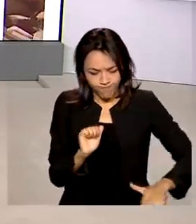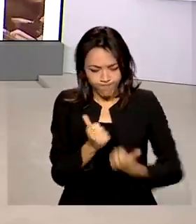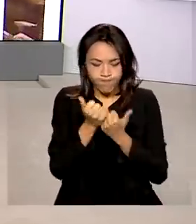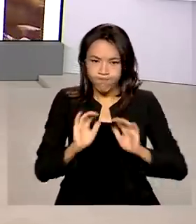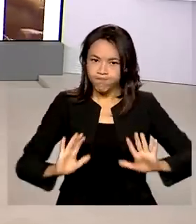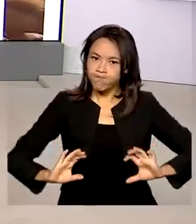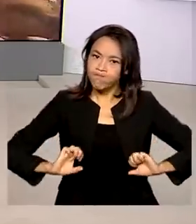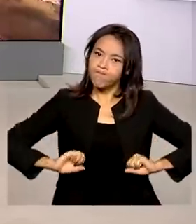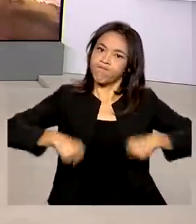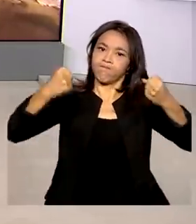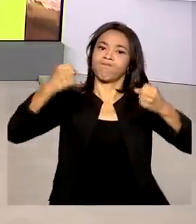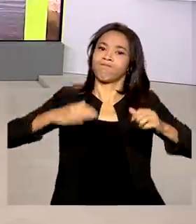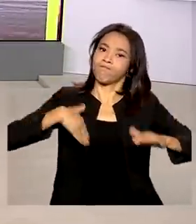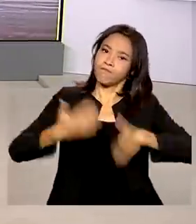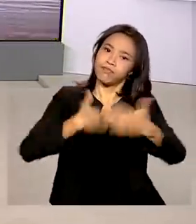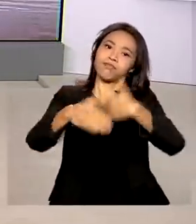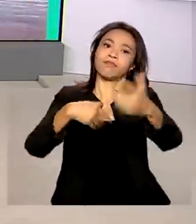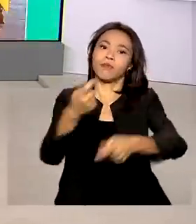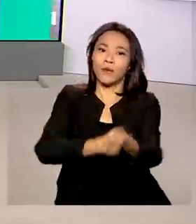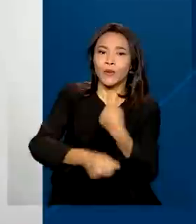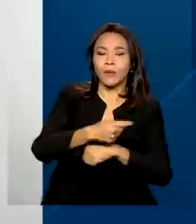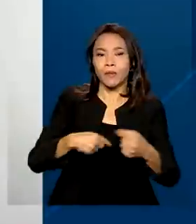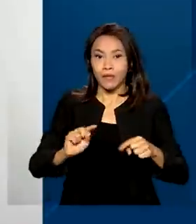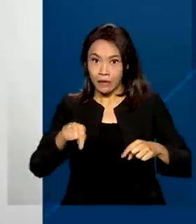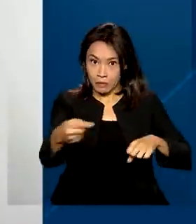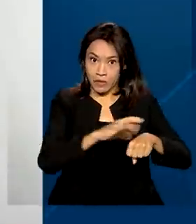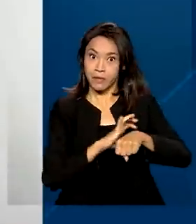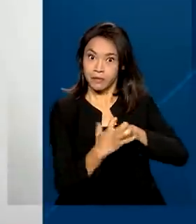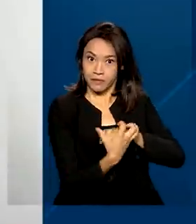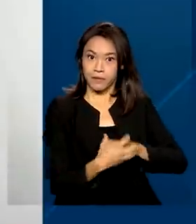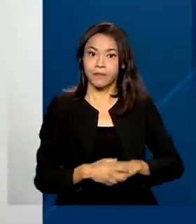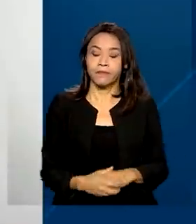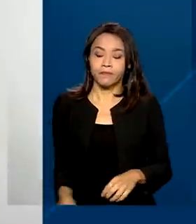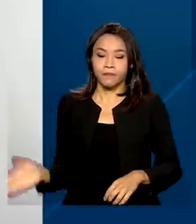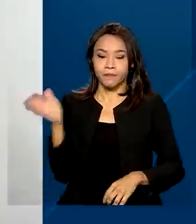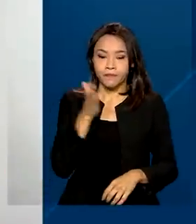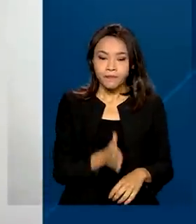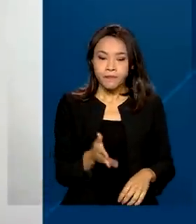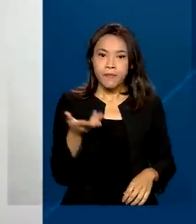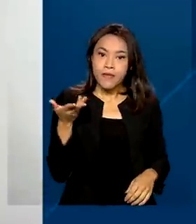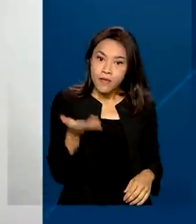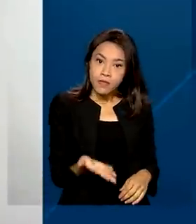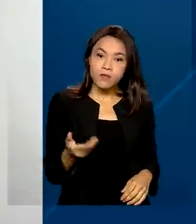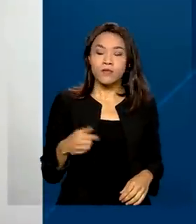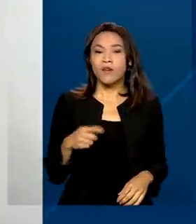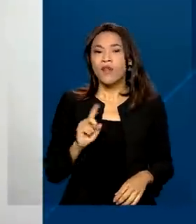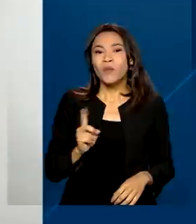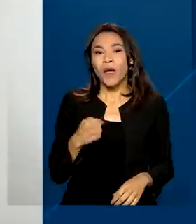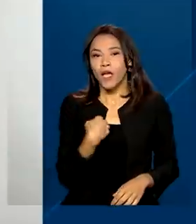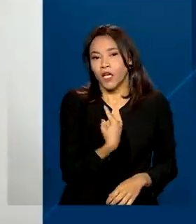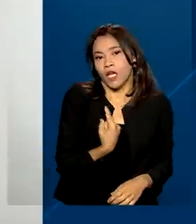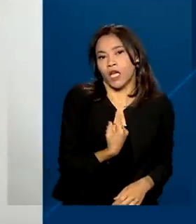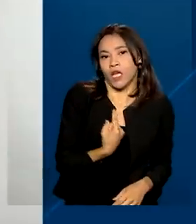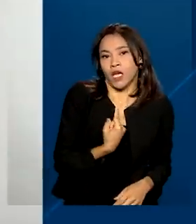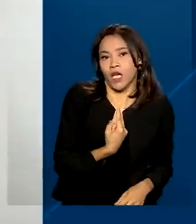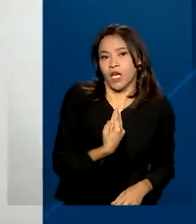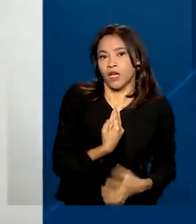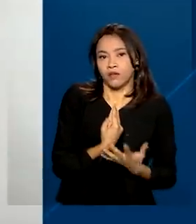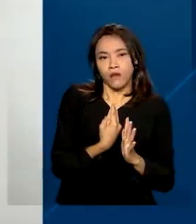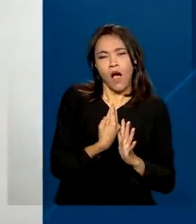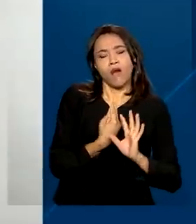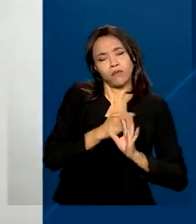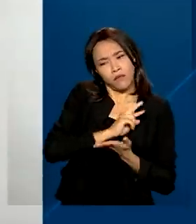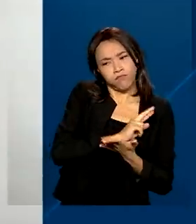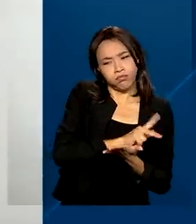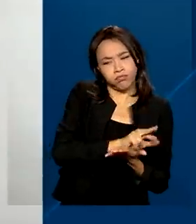retomada econômica pós-pandemia. Essa medida não é uma medida isolada. Ela faz parte de um amplo